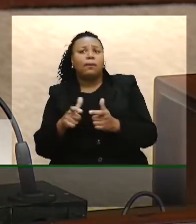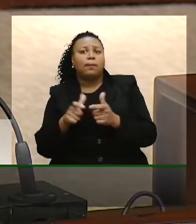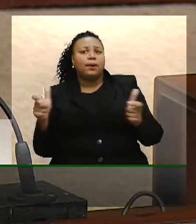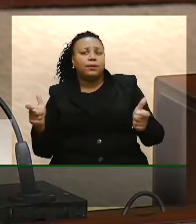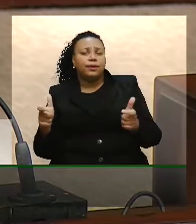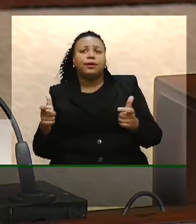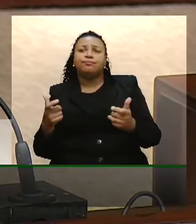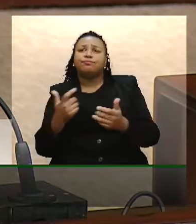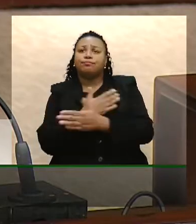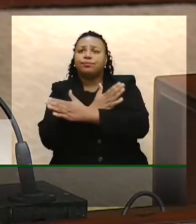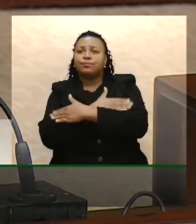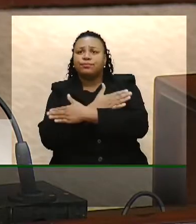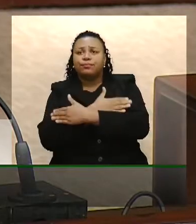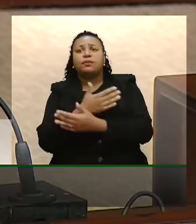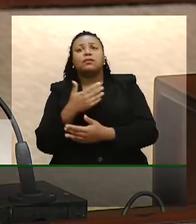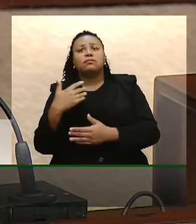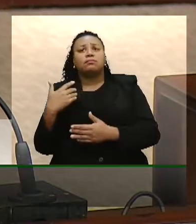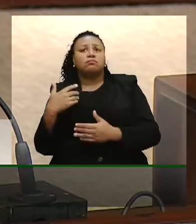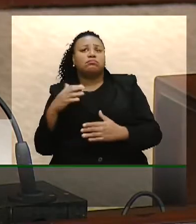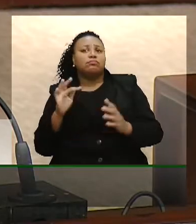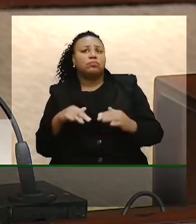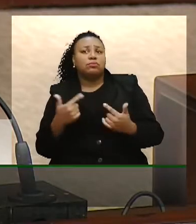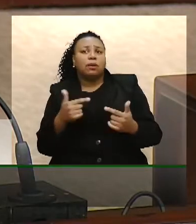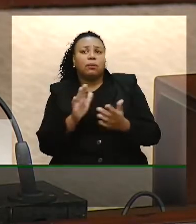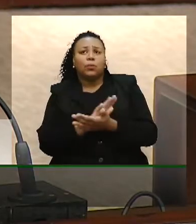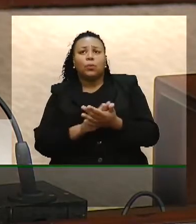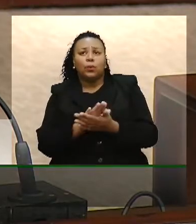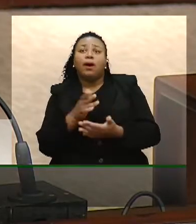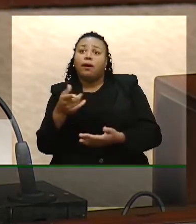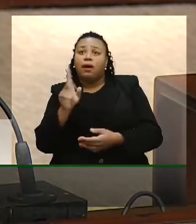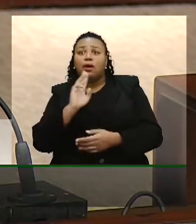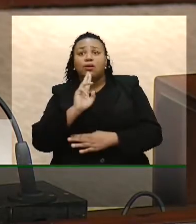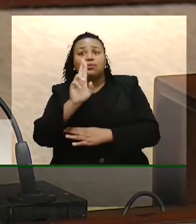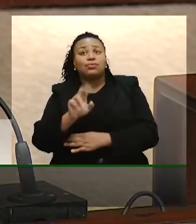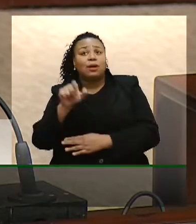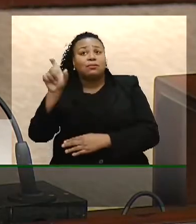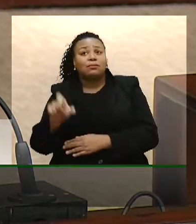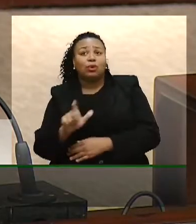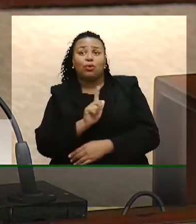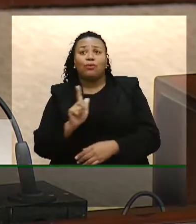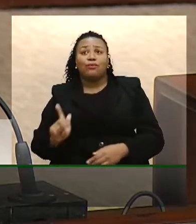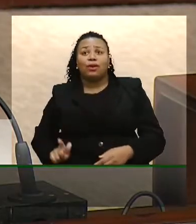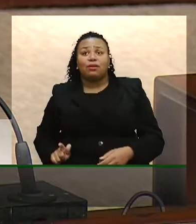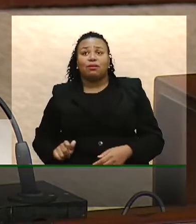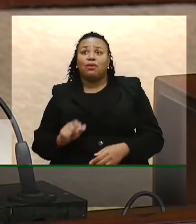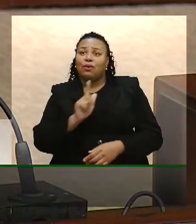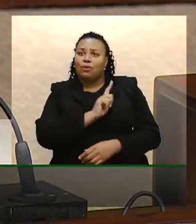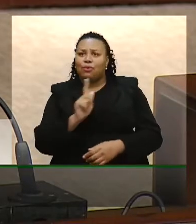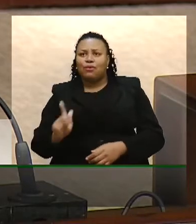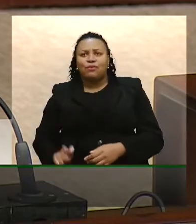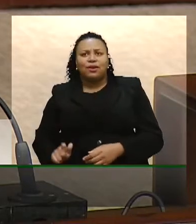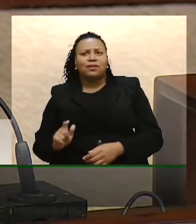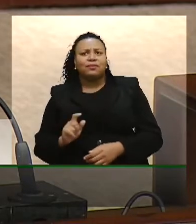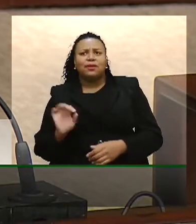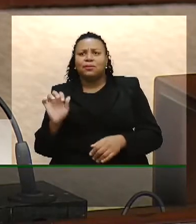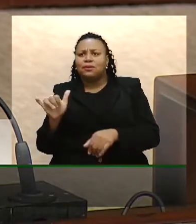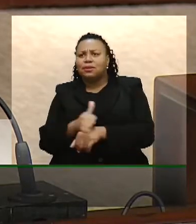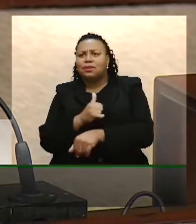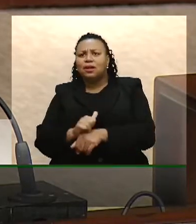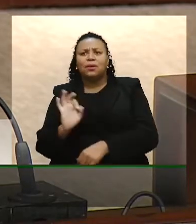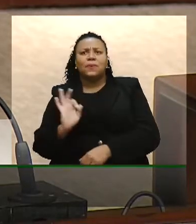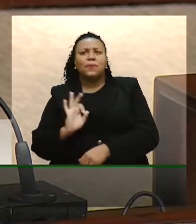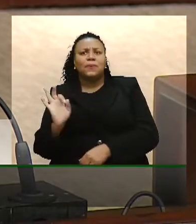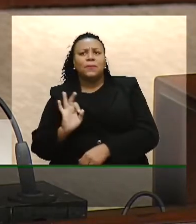do processo produtivo. Esse é o resultado desse governo. O governo não toma nenhuma medida